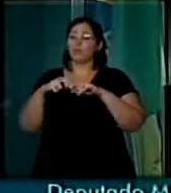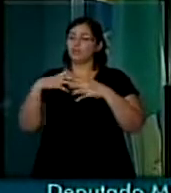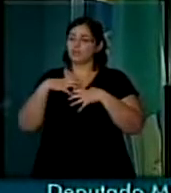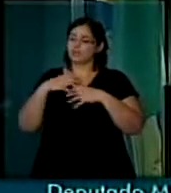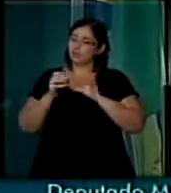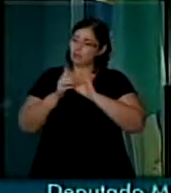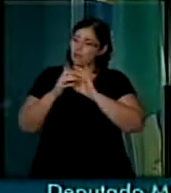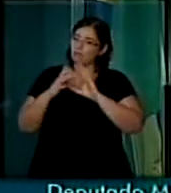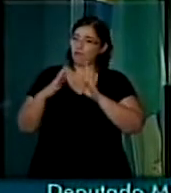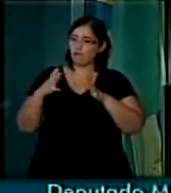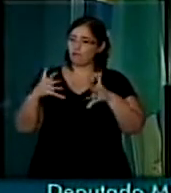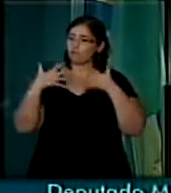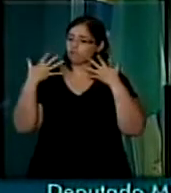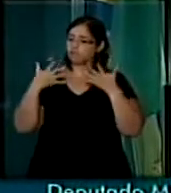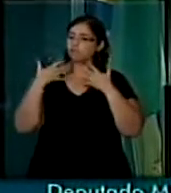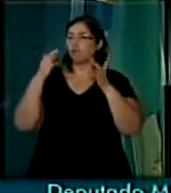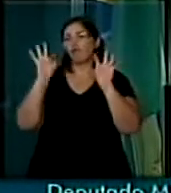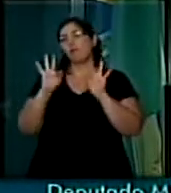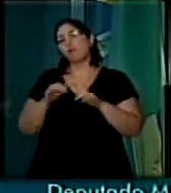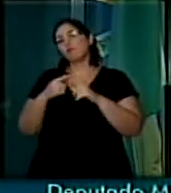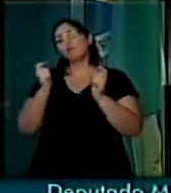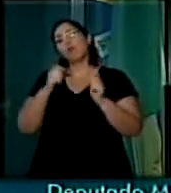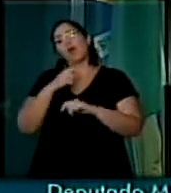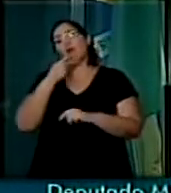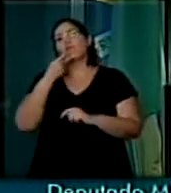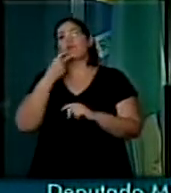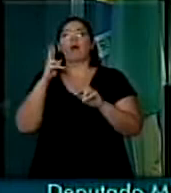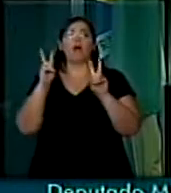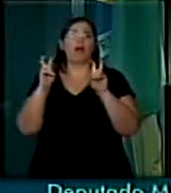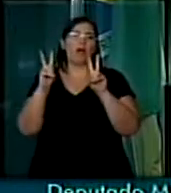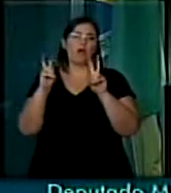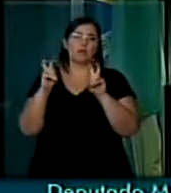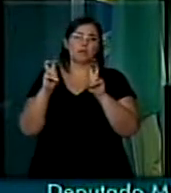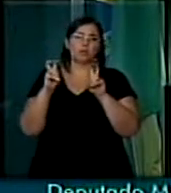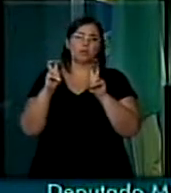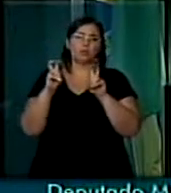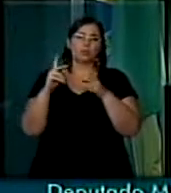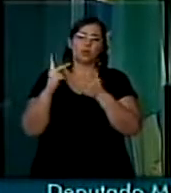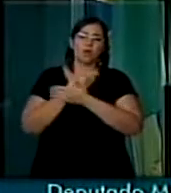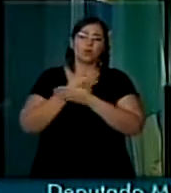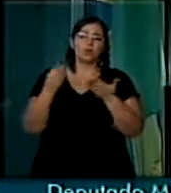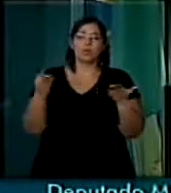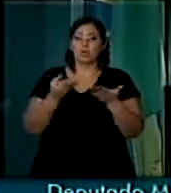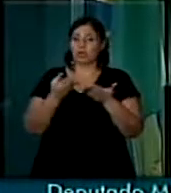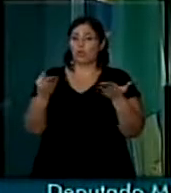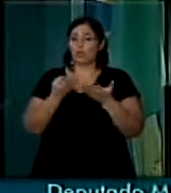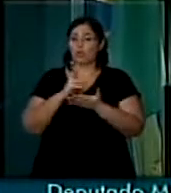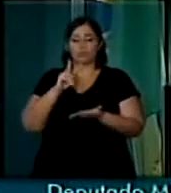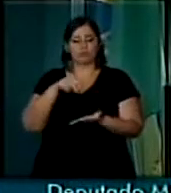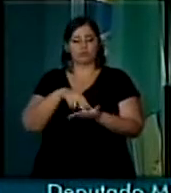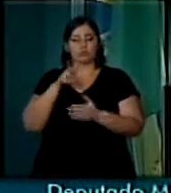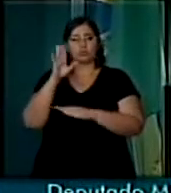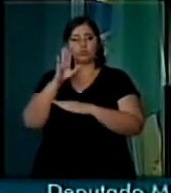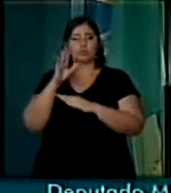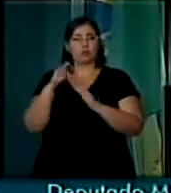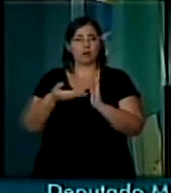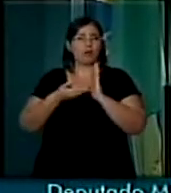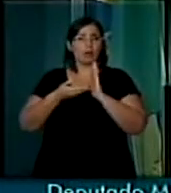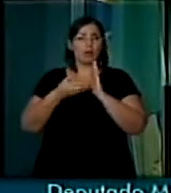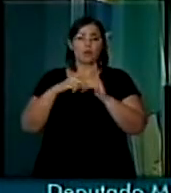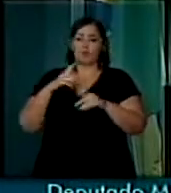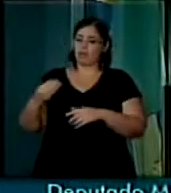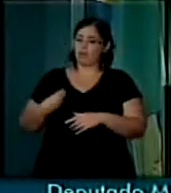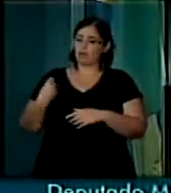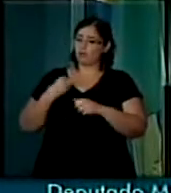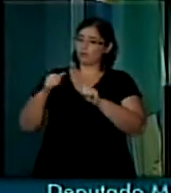vontade e contente de poder falar desta situação hoje aqui, com a presença no